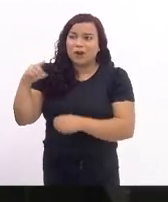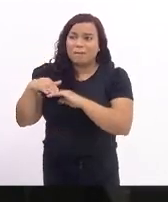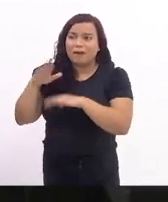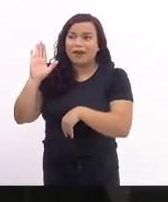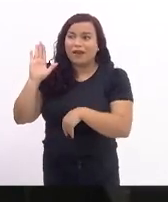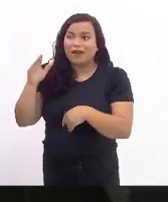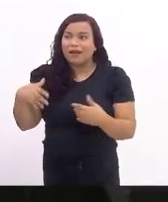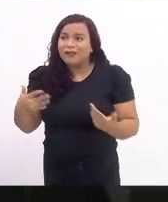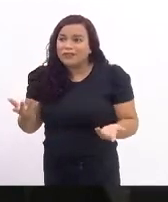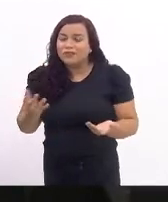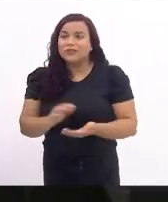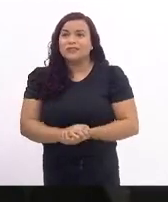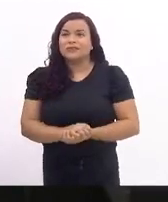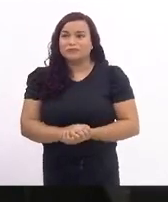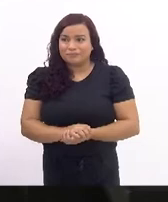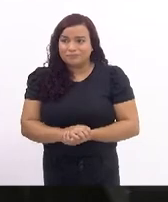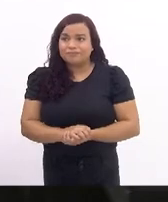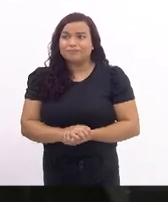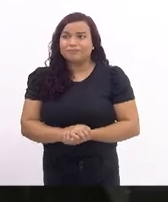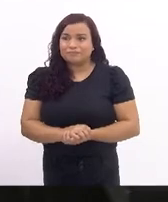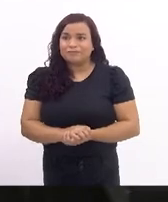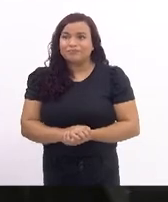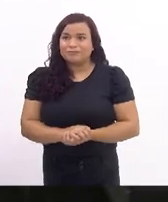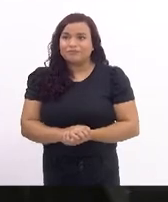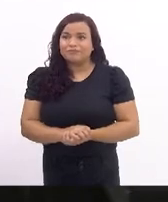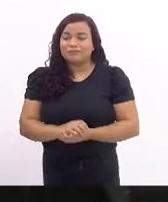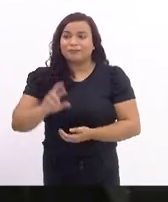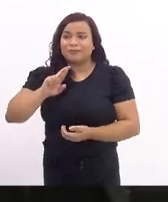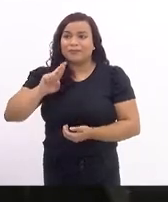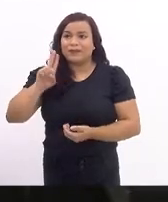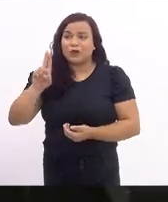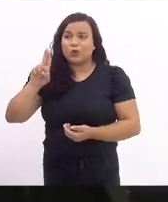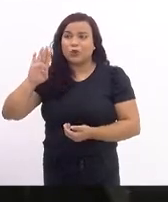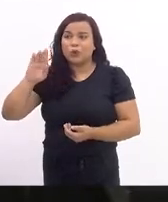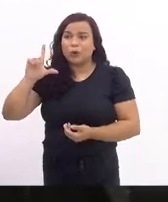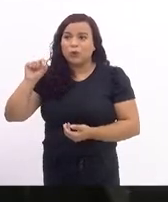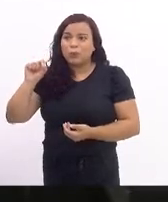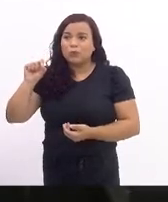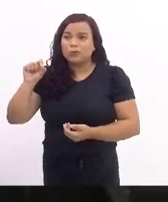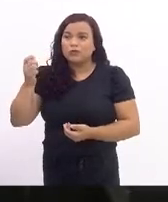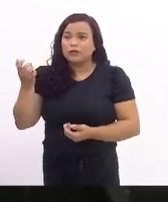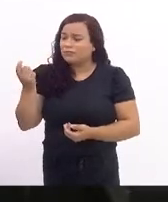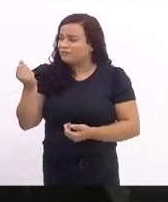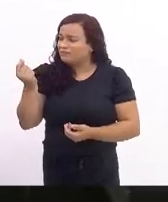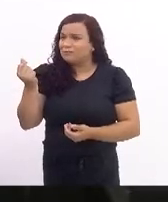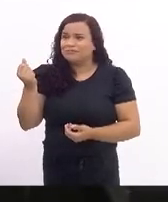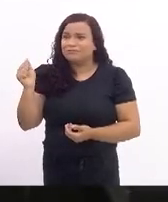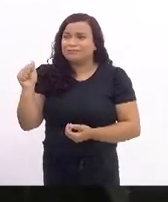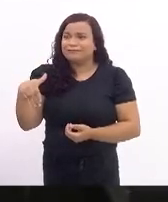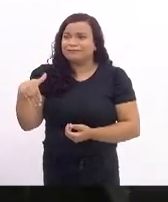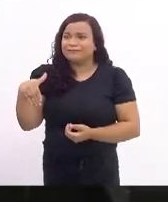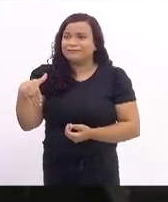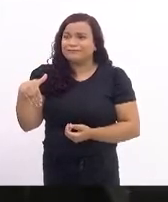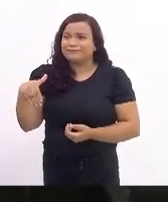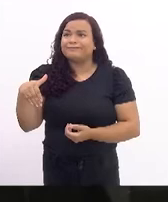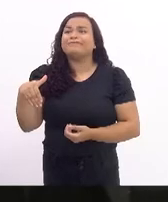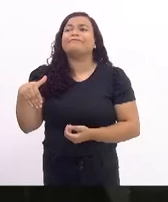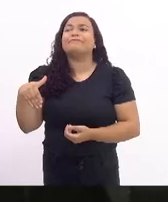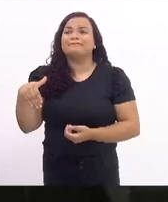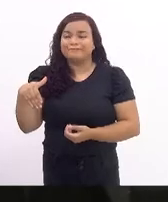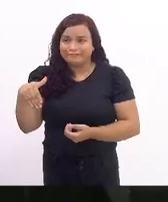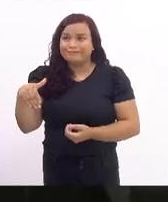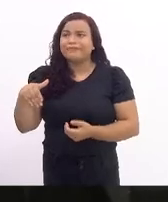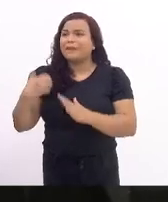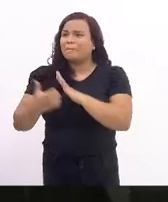O rublo não vale um tostão de mel coado, mas milhares de